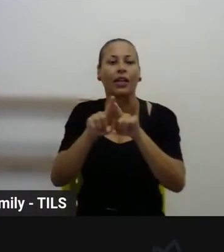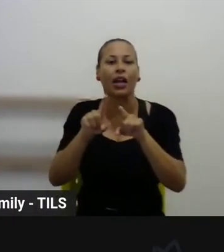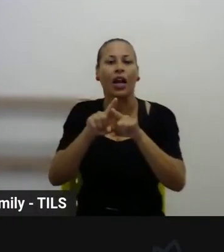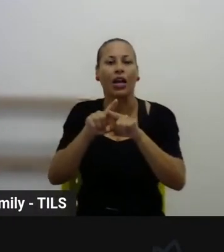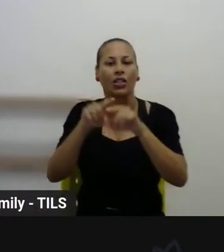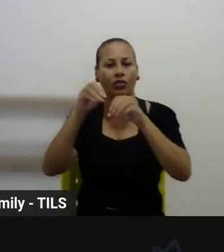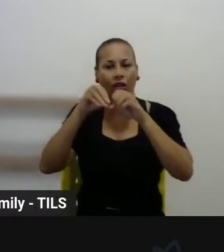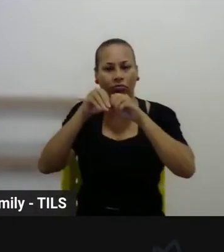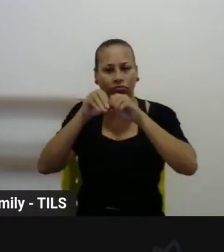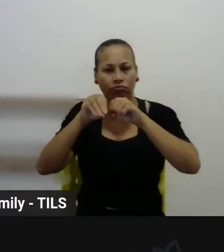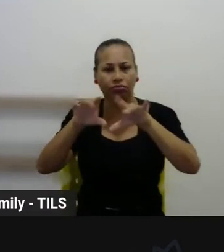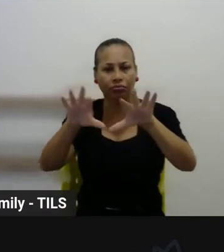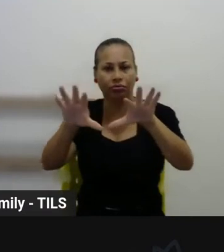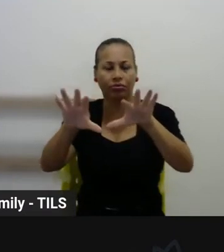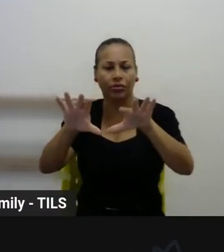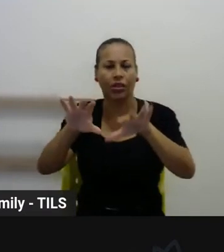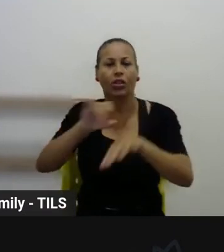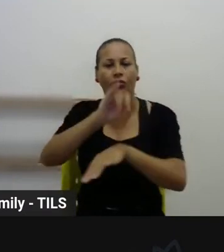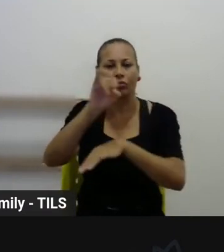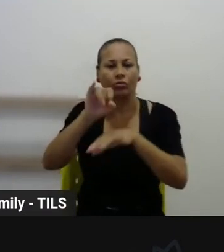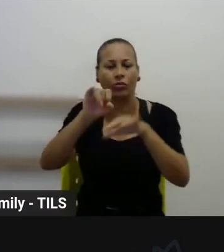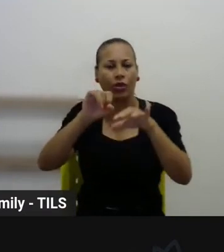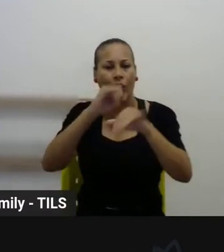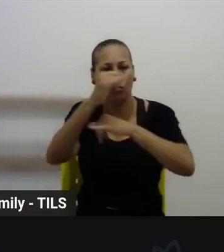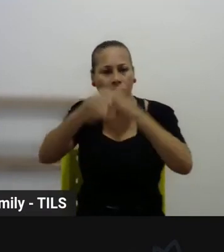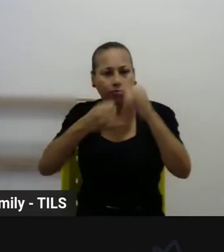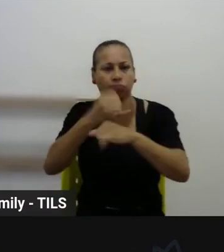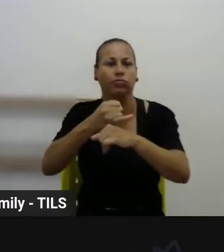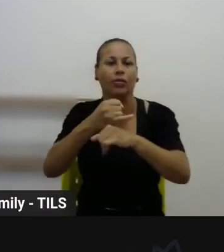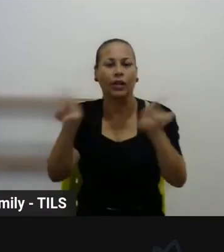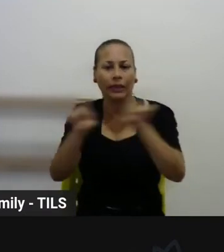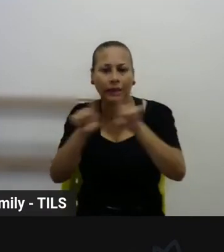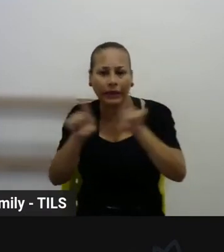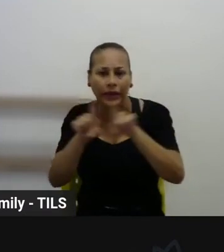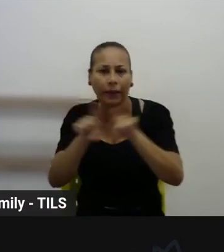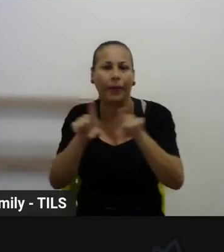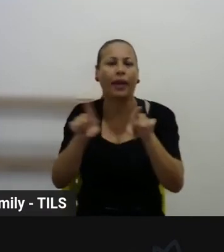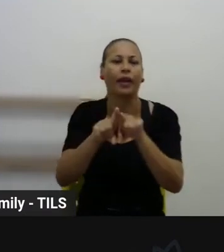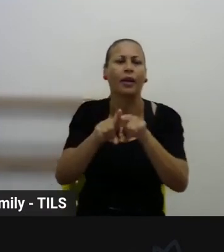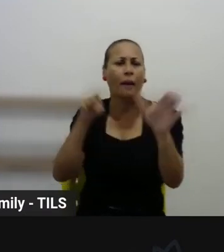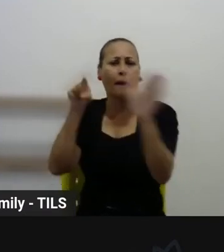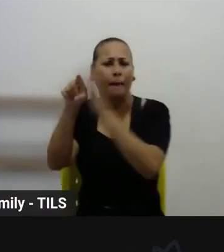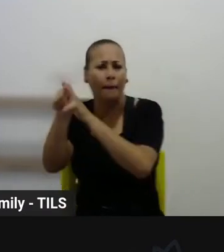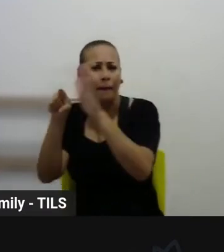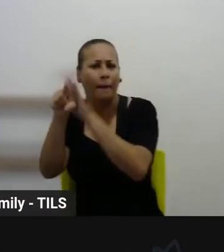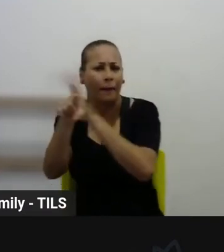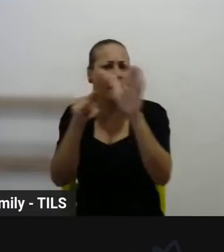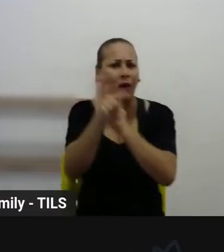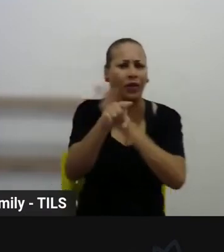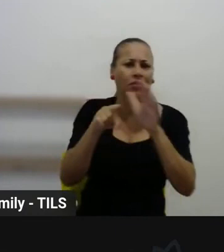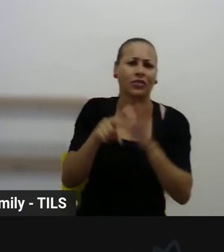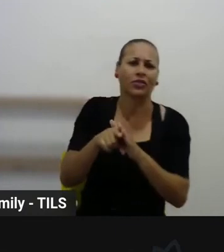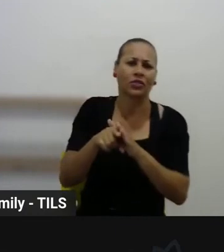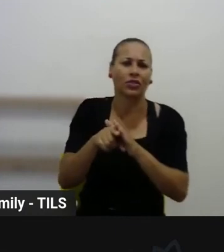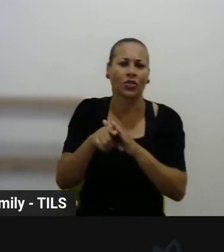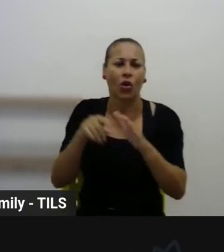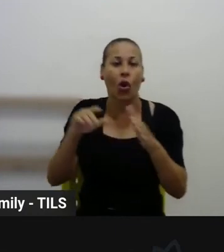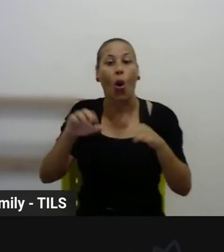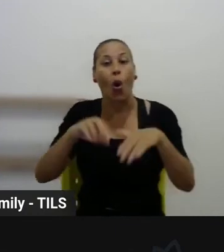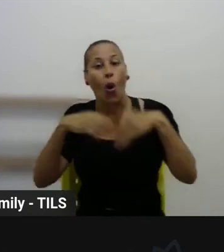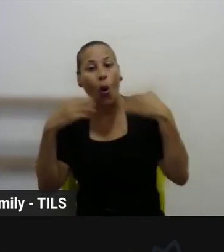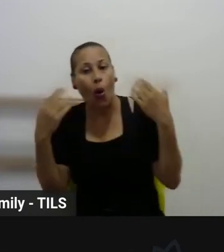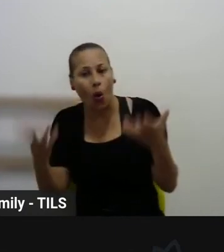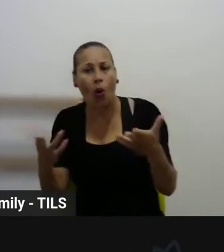é um outro meio de comunicação que vocês podem também estar encaminhando algumas perguntas ou a solicitação de alguma forma de